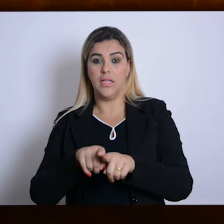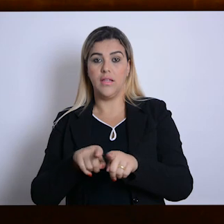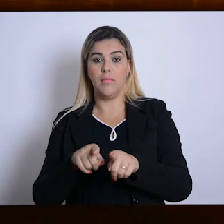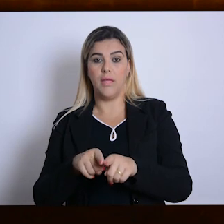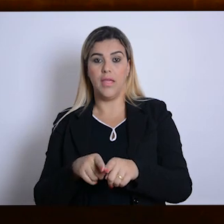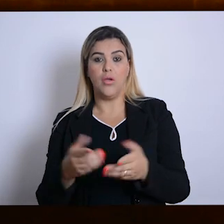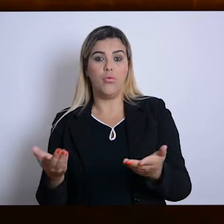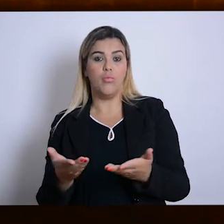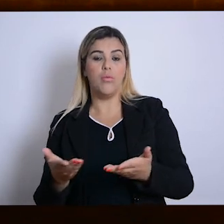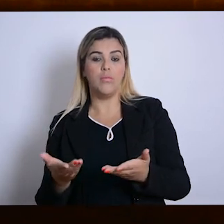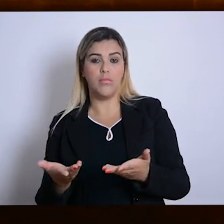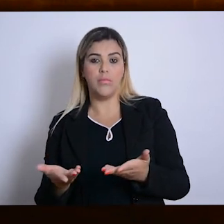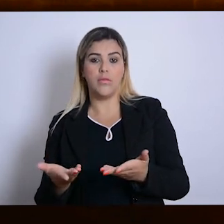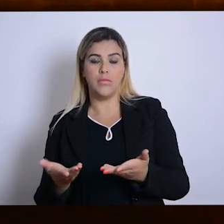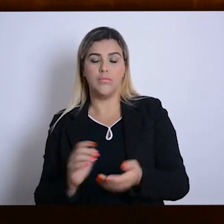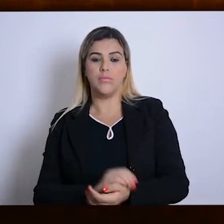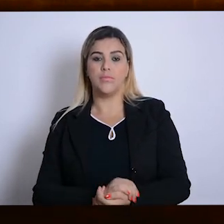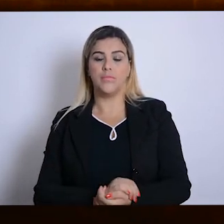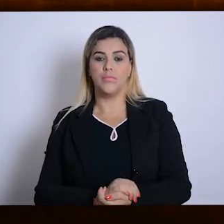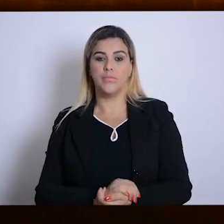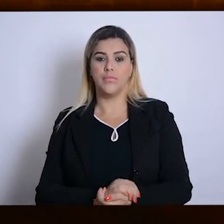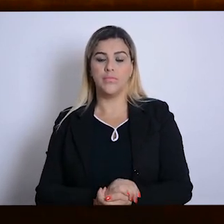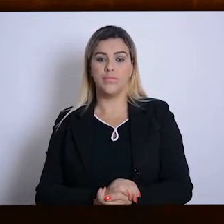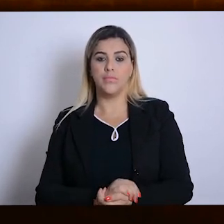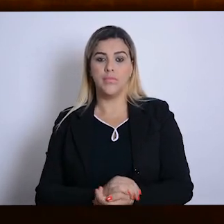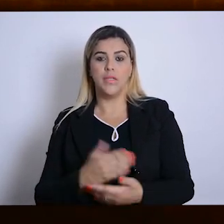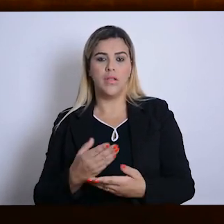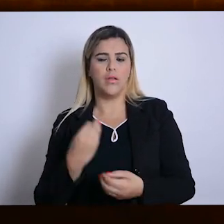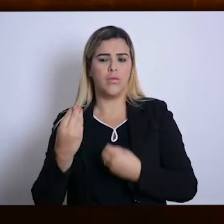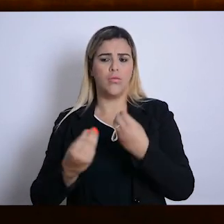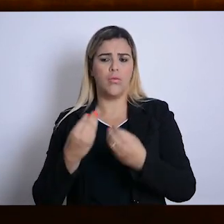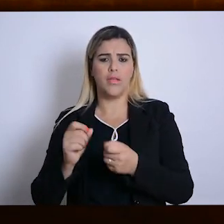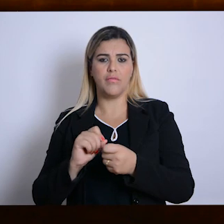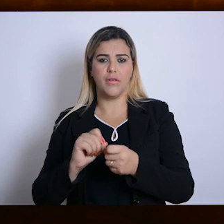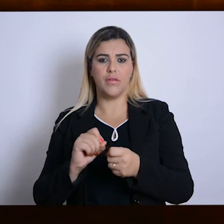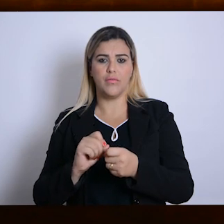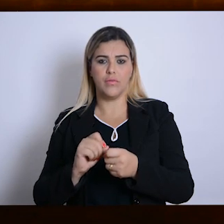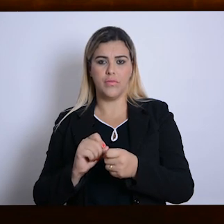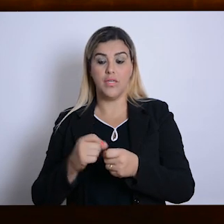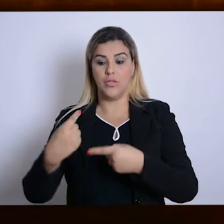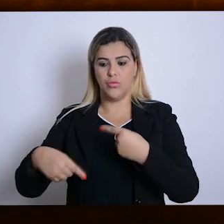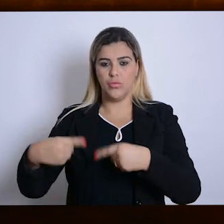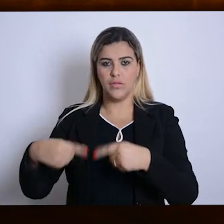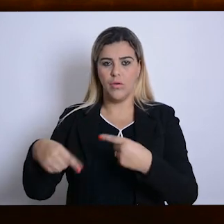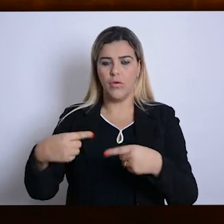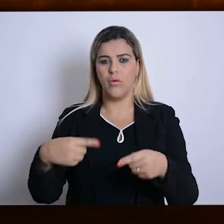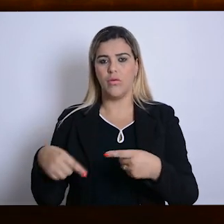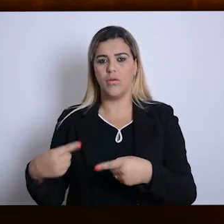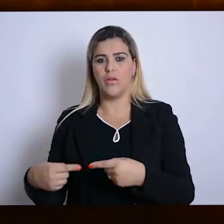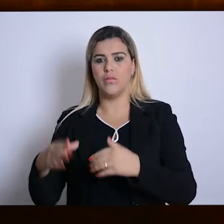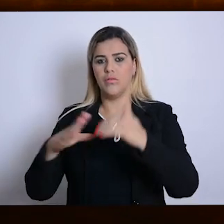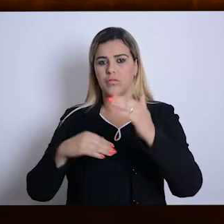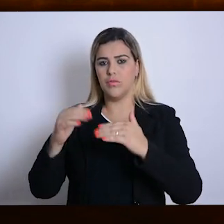atuando. E como que isso era feito? Isso era feito por meio de discussões entre os profissionais,